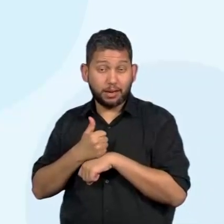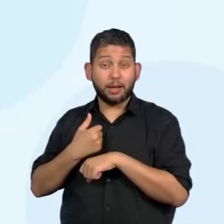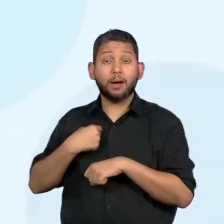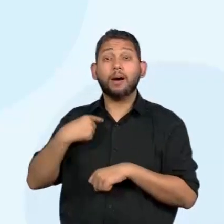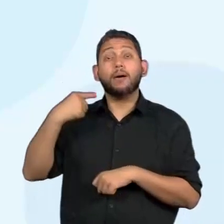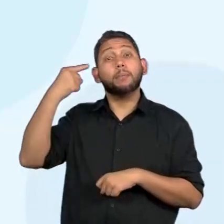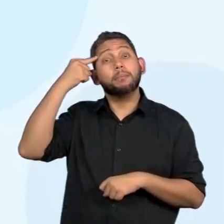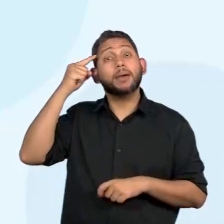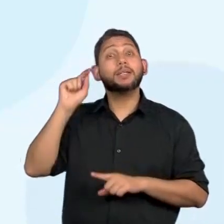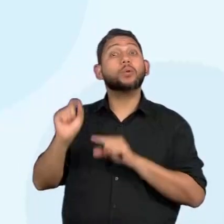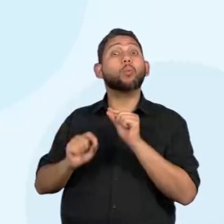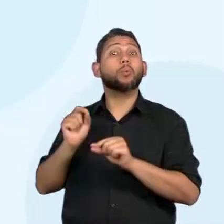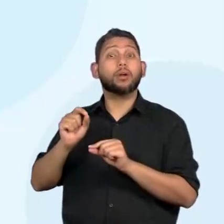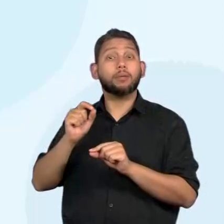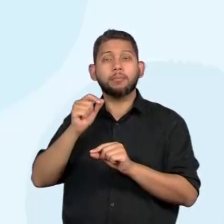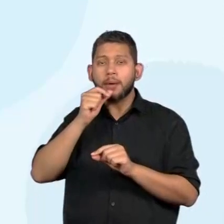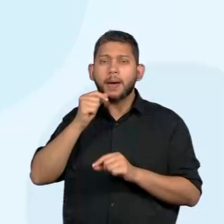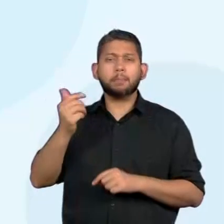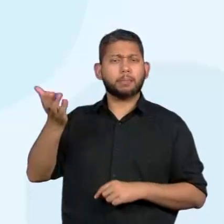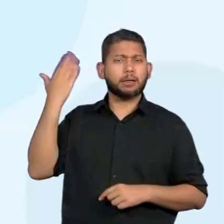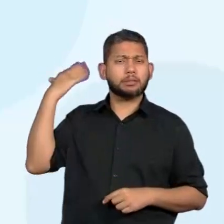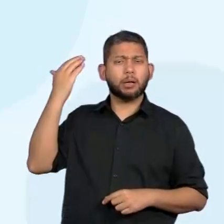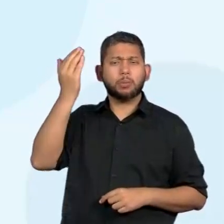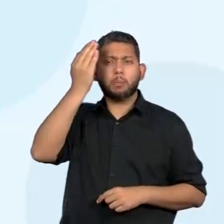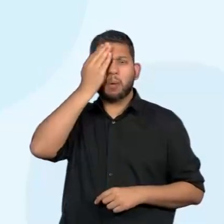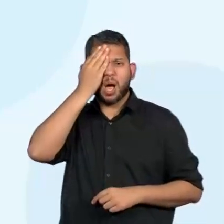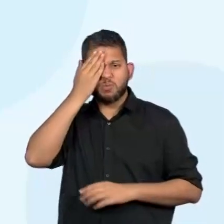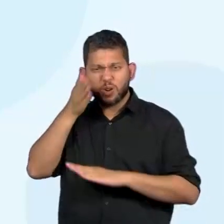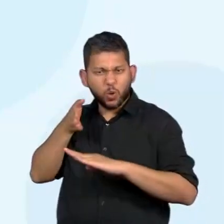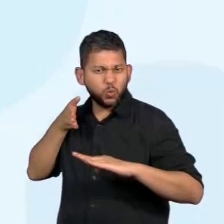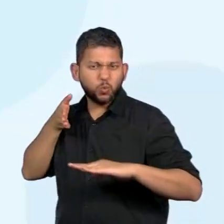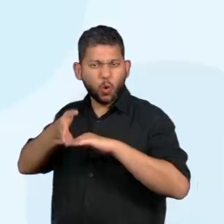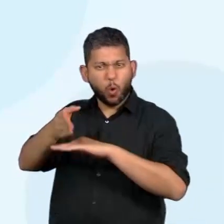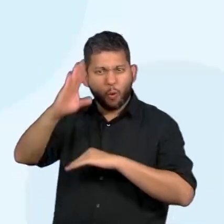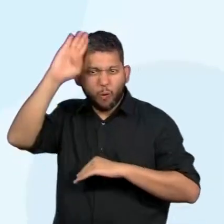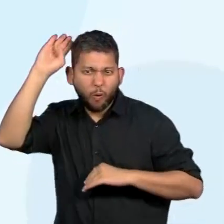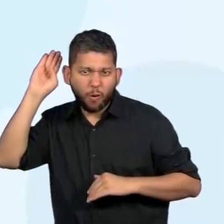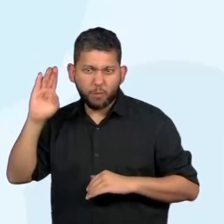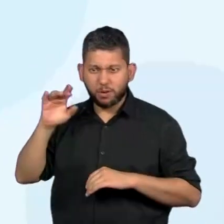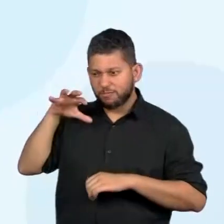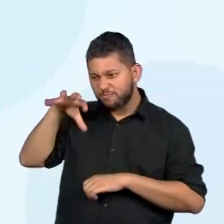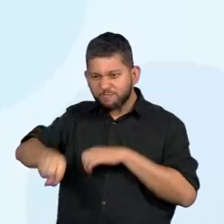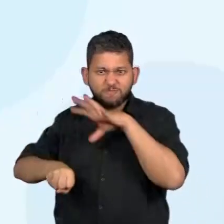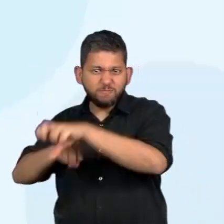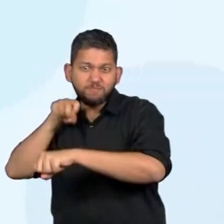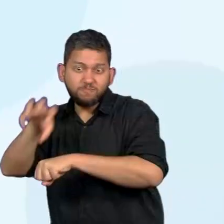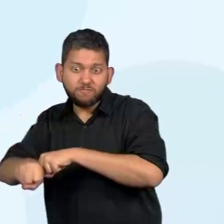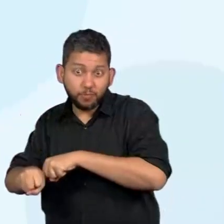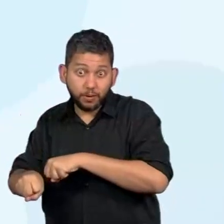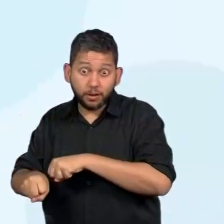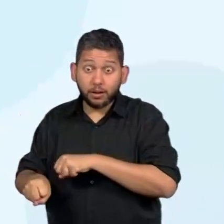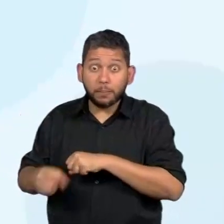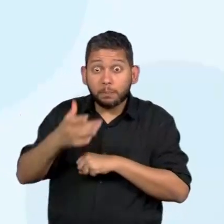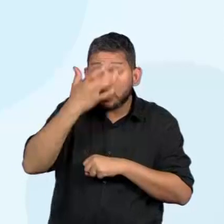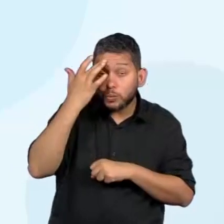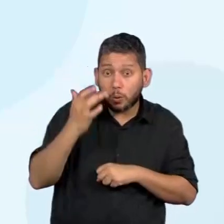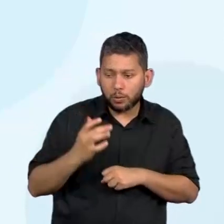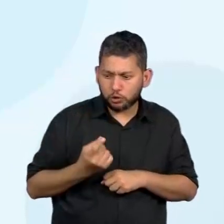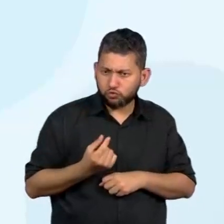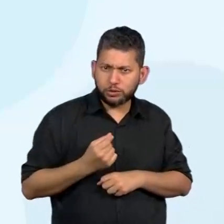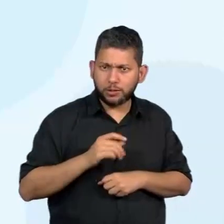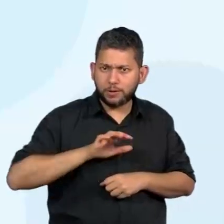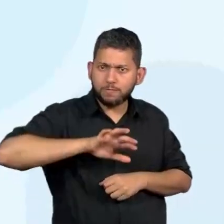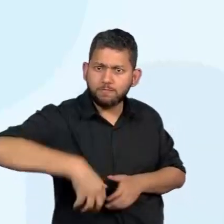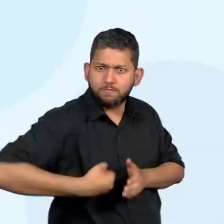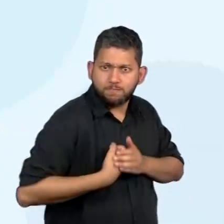os bárbaros invadiram o Império Romano, impedindo que os invasores se aproximassem de suas riquezas.